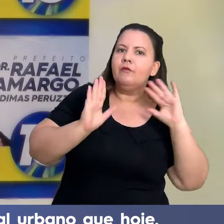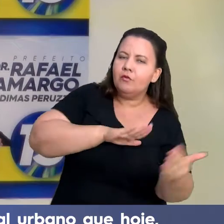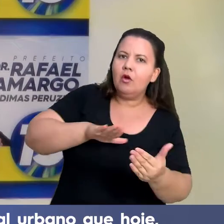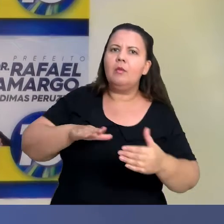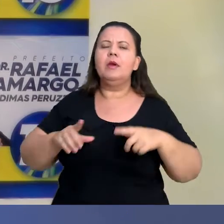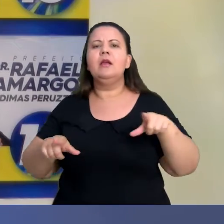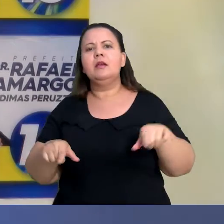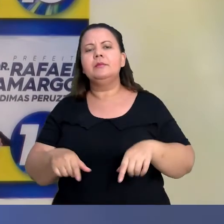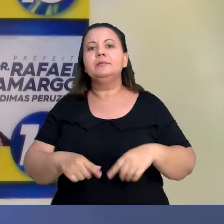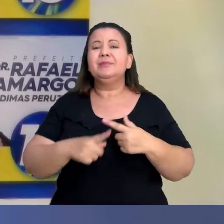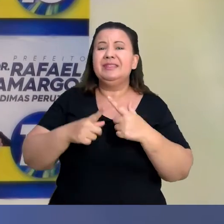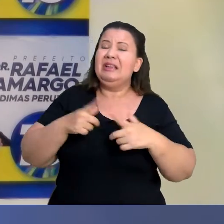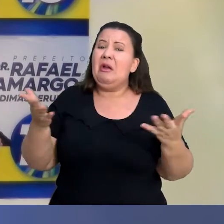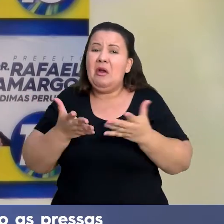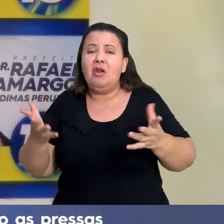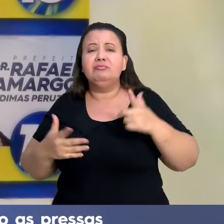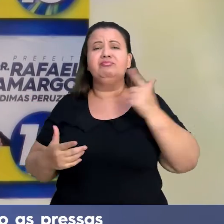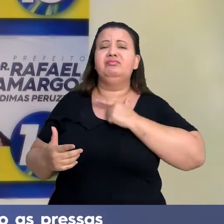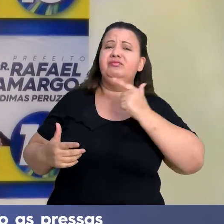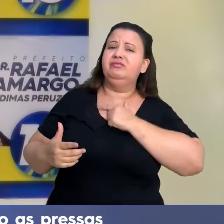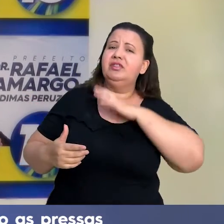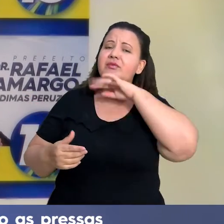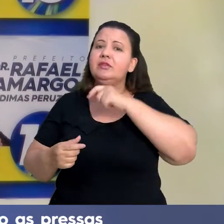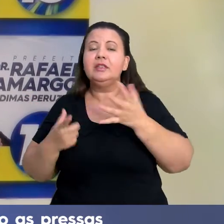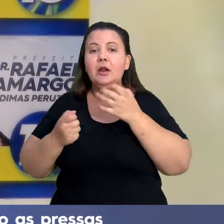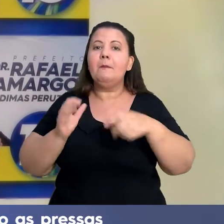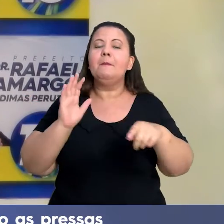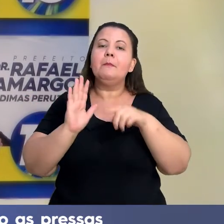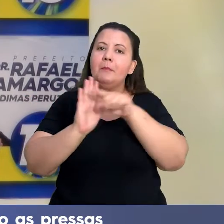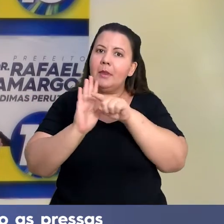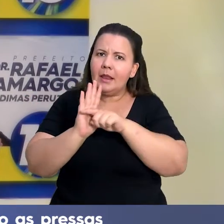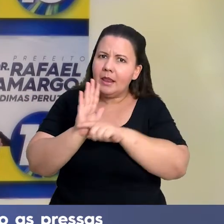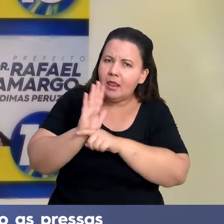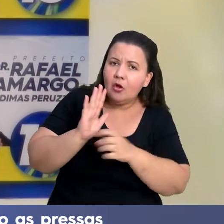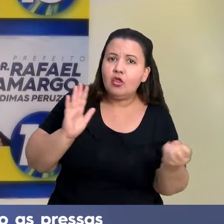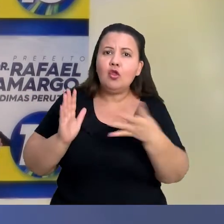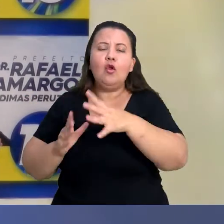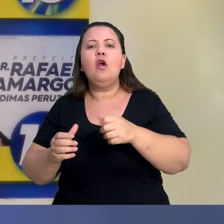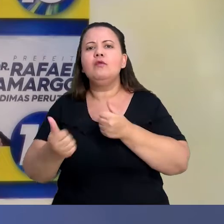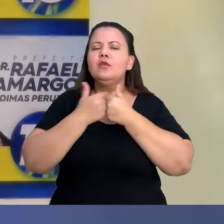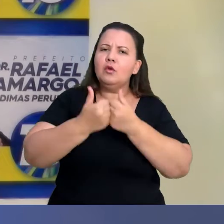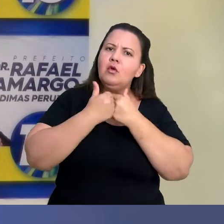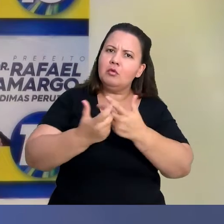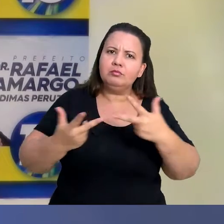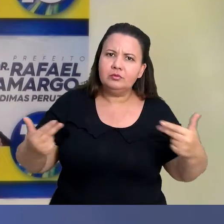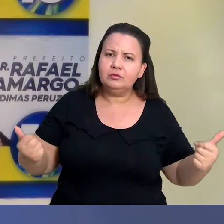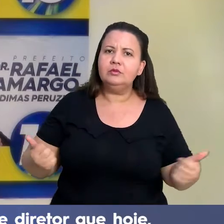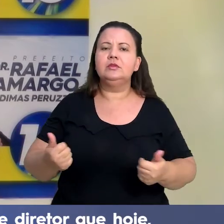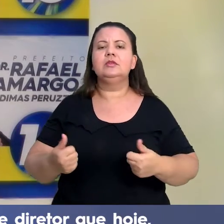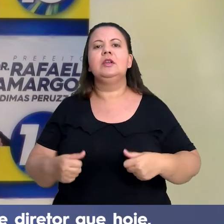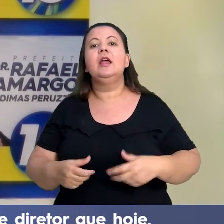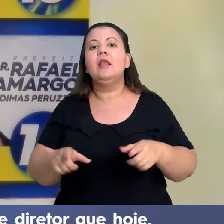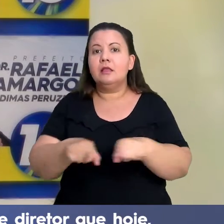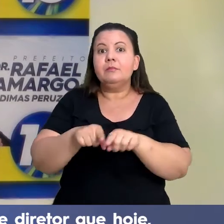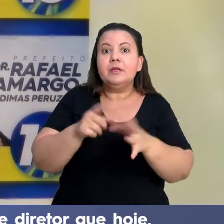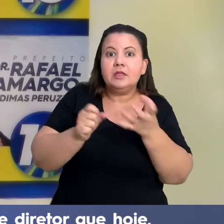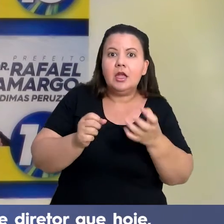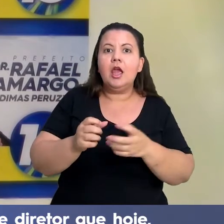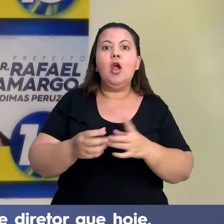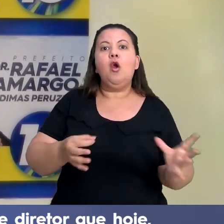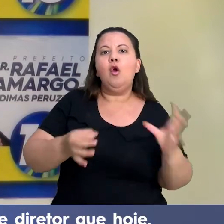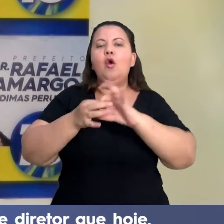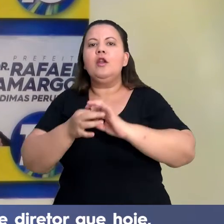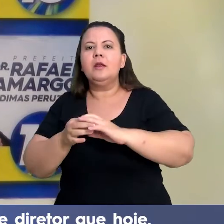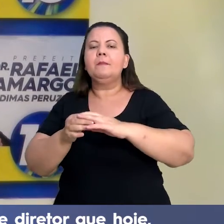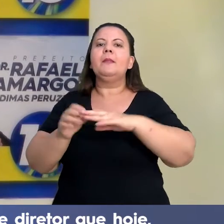urbano, que hoje está sucateado. Rever o plano de mobilidade urbana aprovado às pressas por ser ano eleitoral, além de integrá-lo ao plano